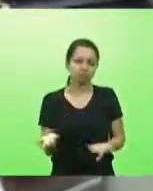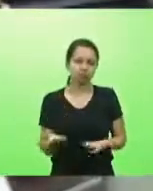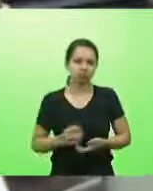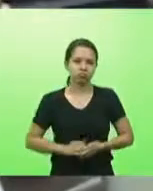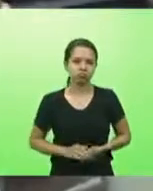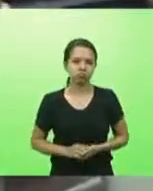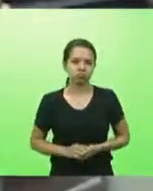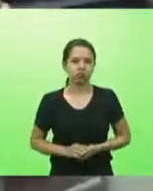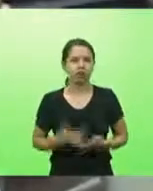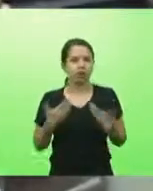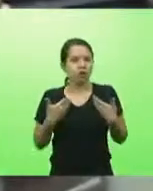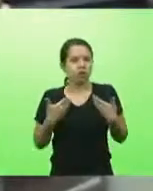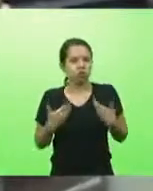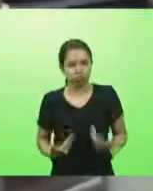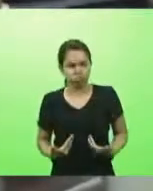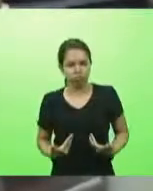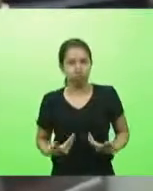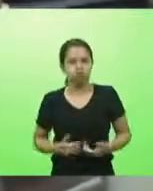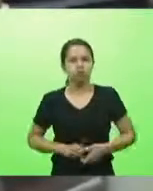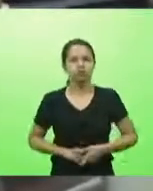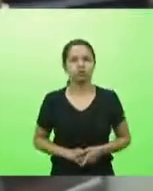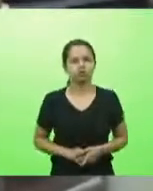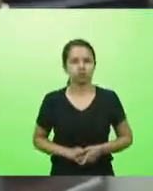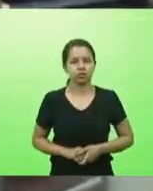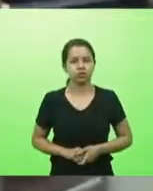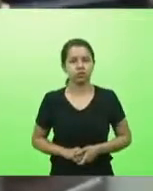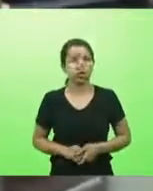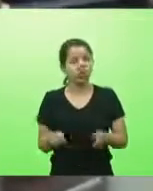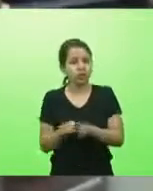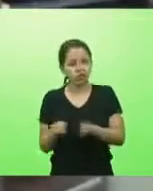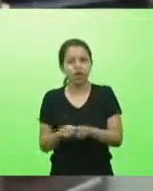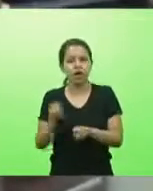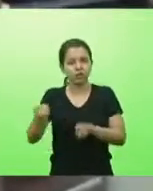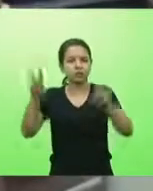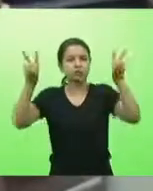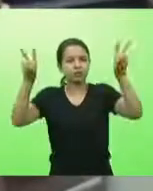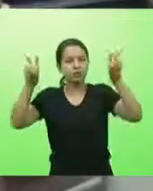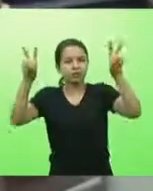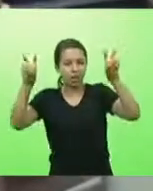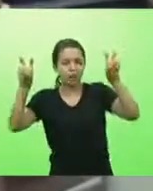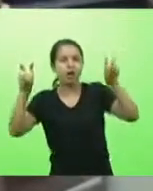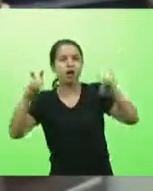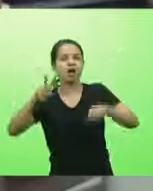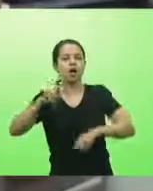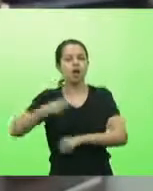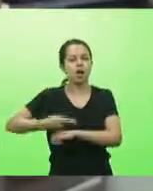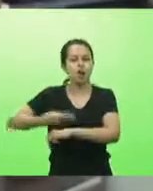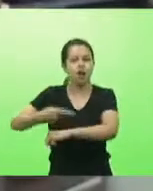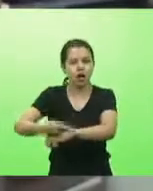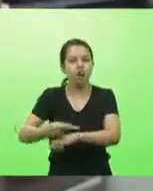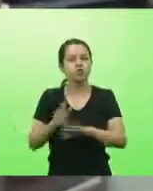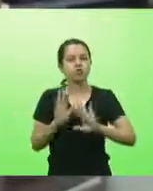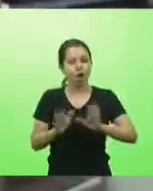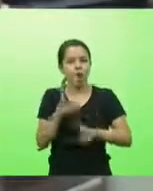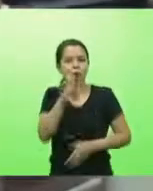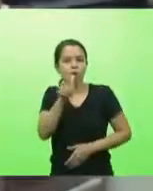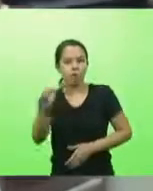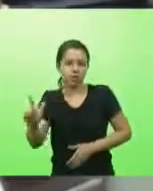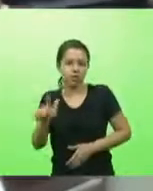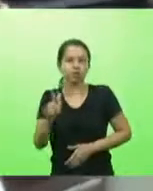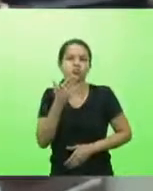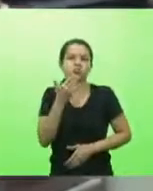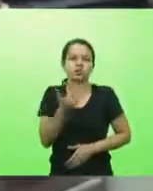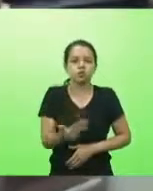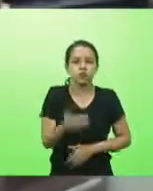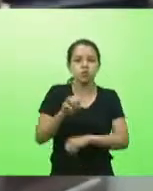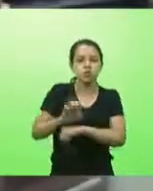Cansativo, viu? Além dessa questão dos leitos, também fizemos outra solicitação ao Estado por meio das nossas